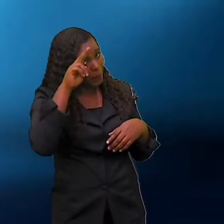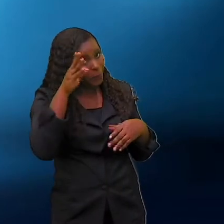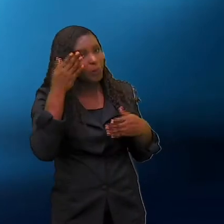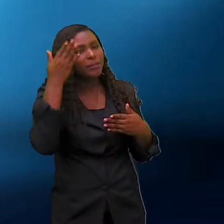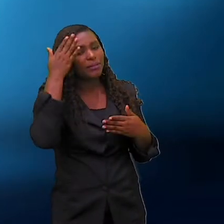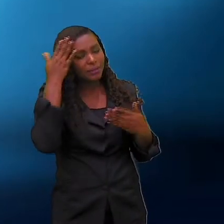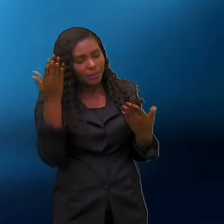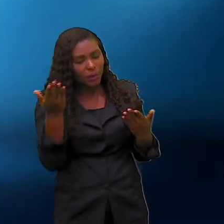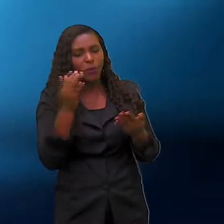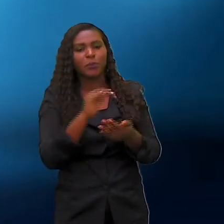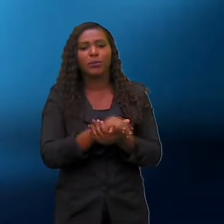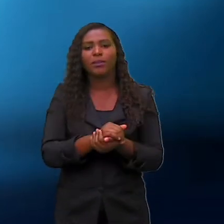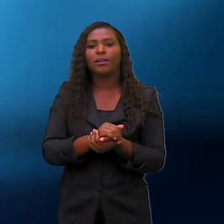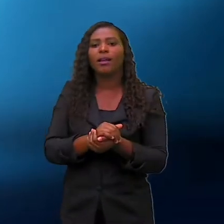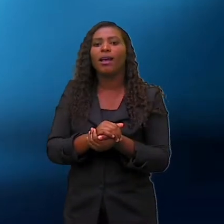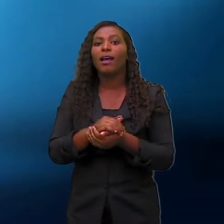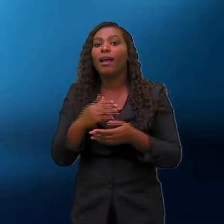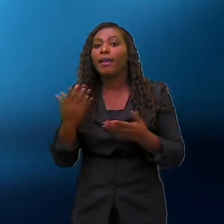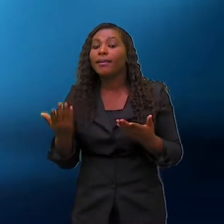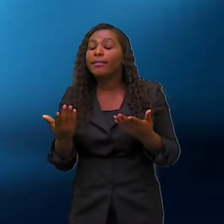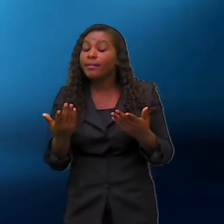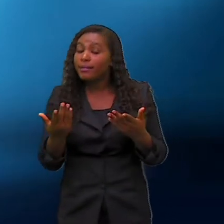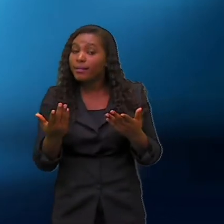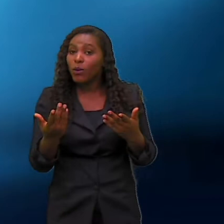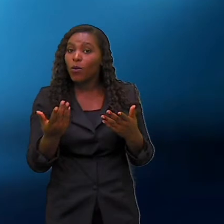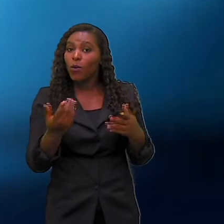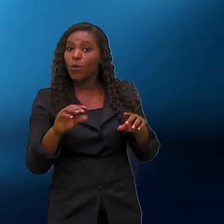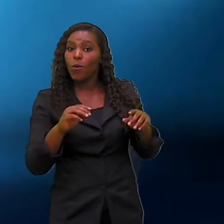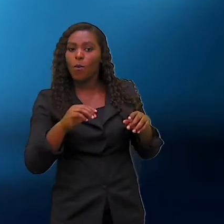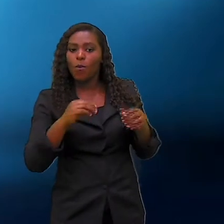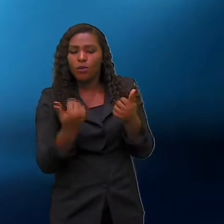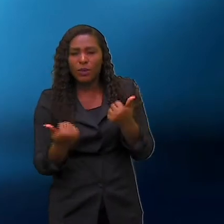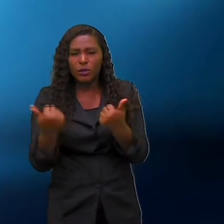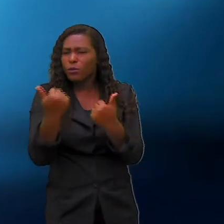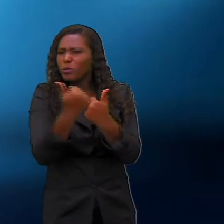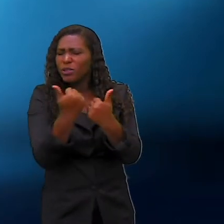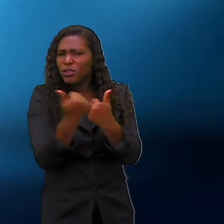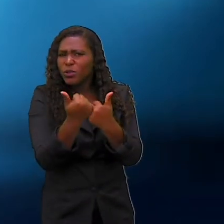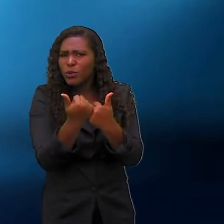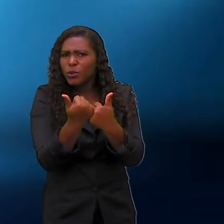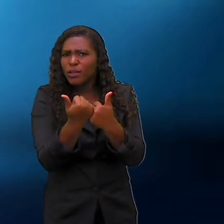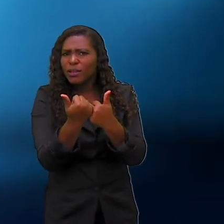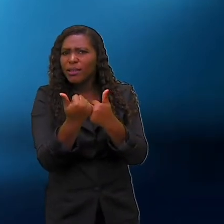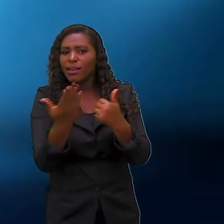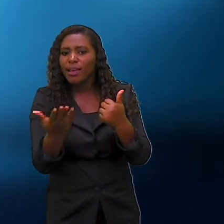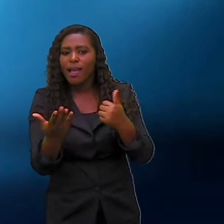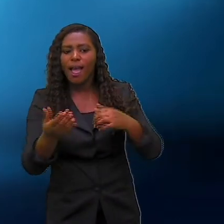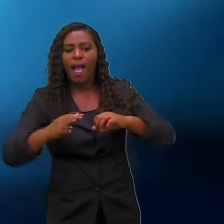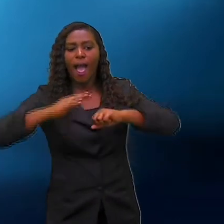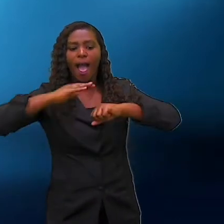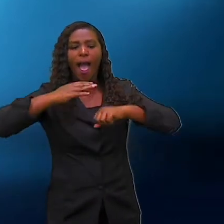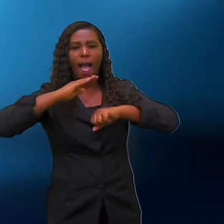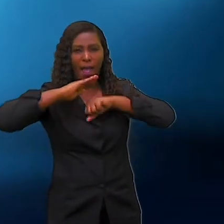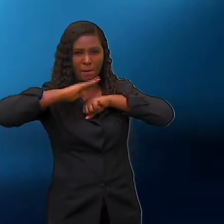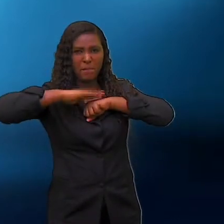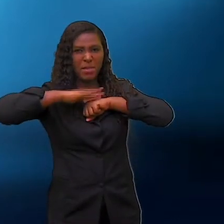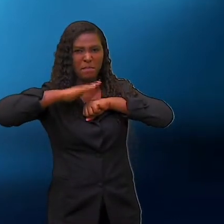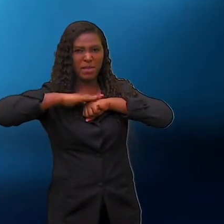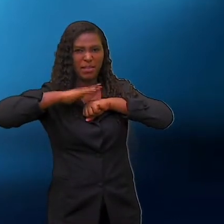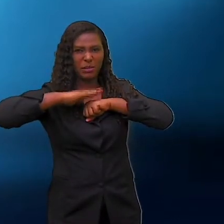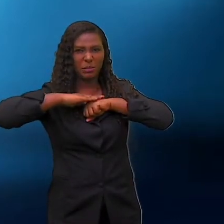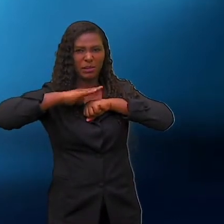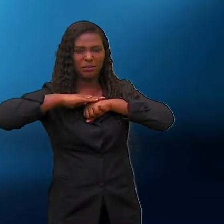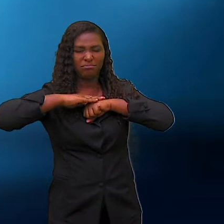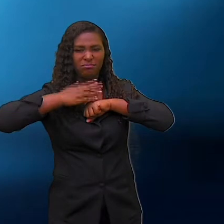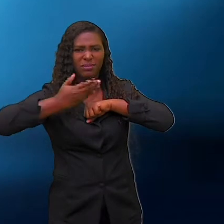Aí eu jogo para conferir se é mesmo uma voz reflexiva uma daquelas expressões. A mim mesmo, não é? Vai ficar melhor, não é?